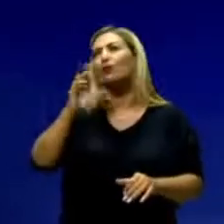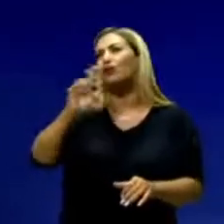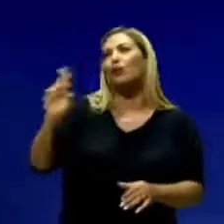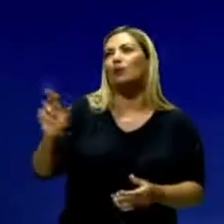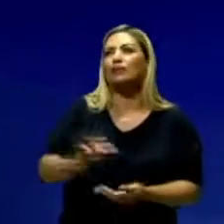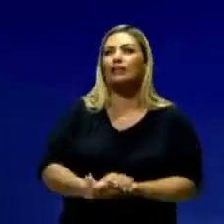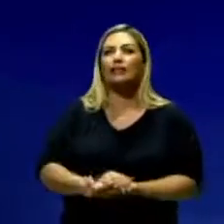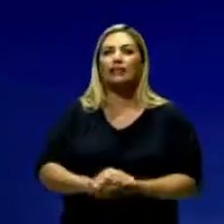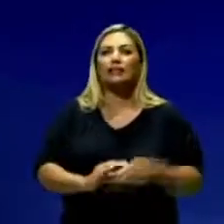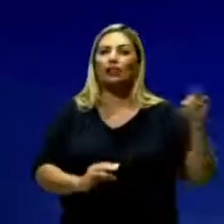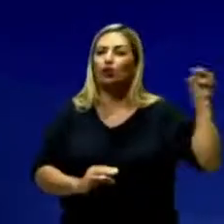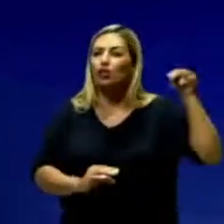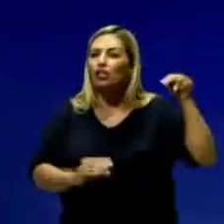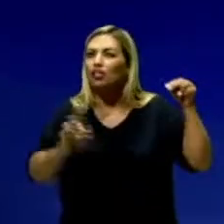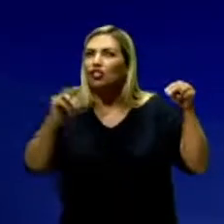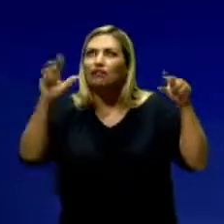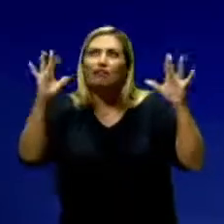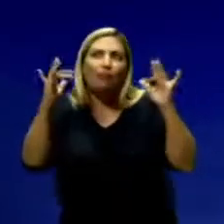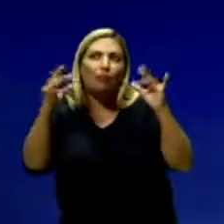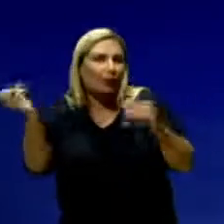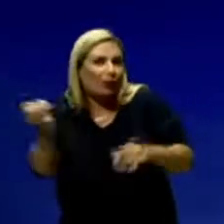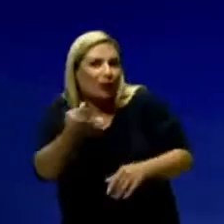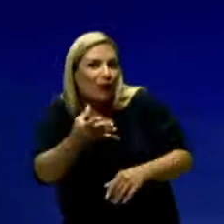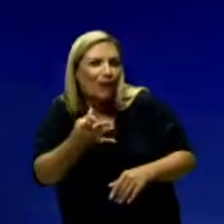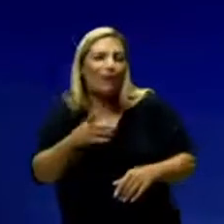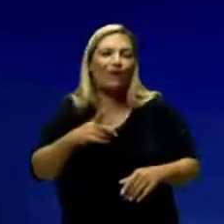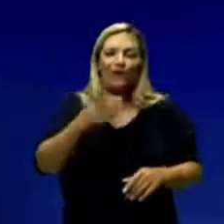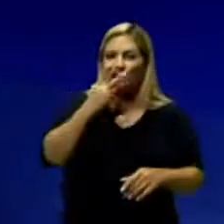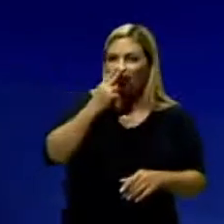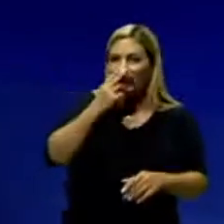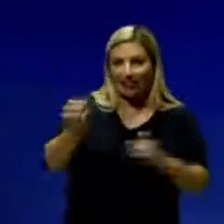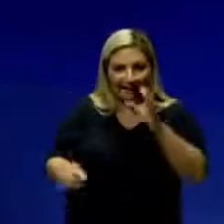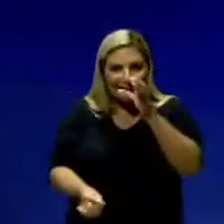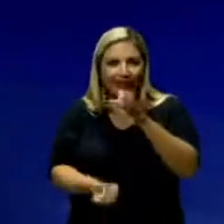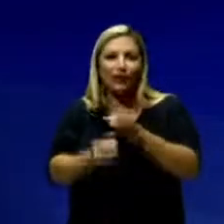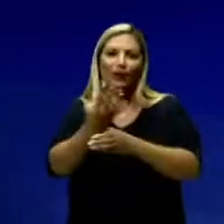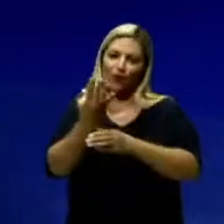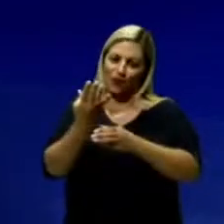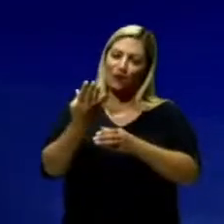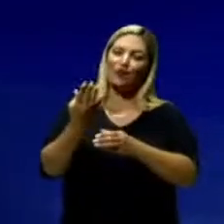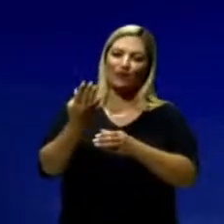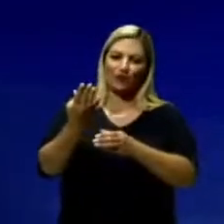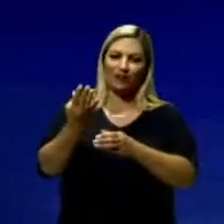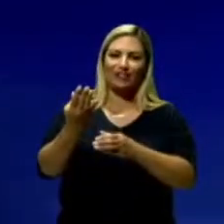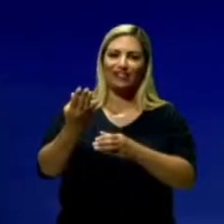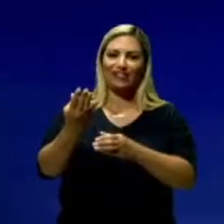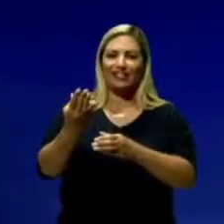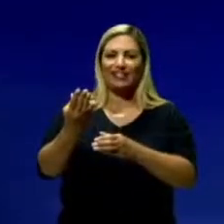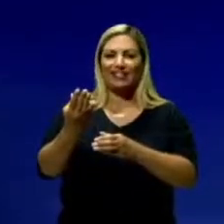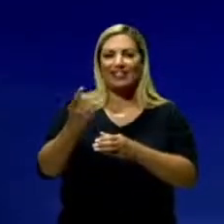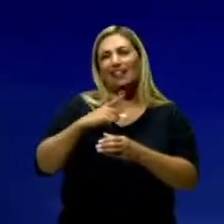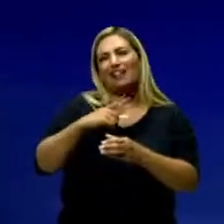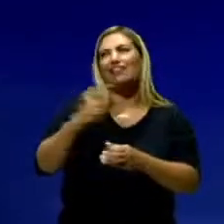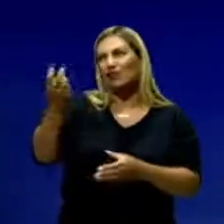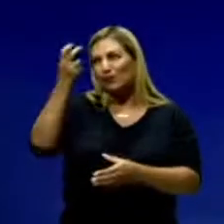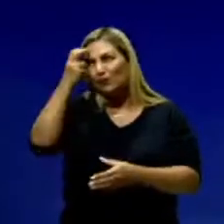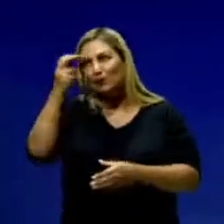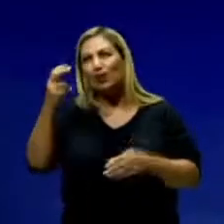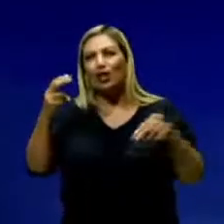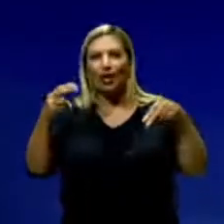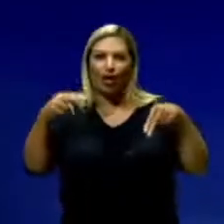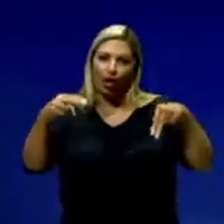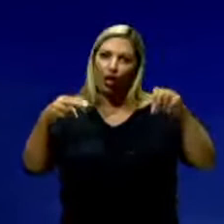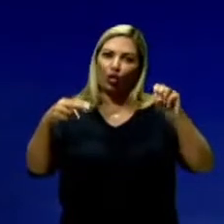chamar no Nordeste, do namoro novo. Então, ele criou-se, né? É da cultura do